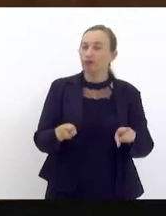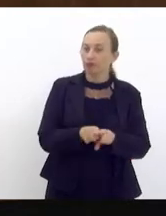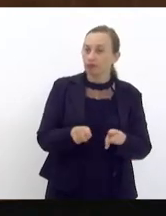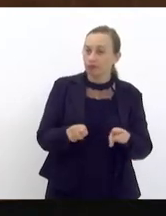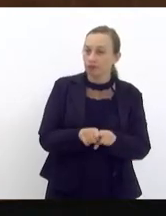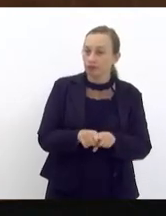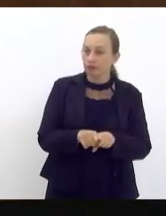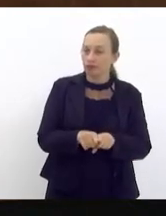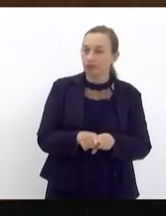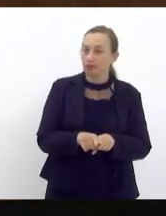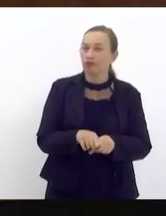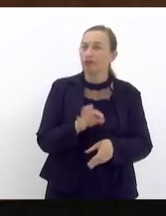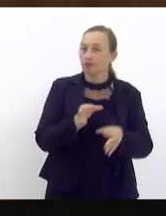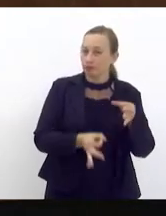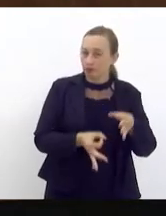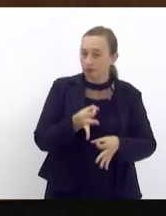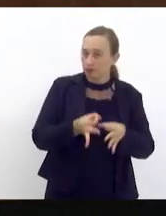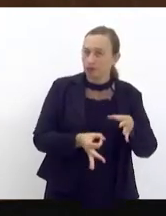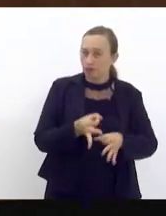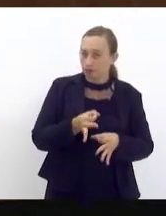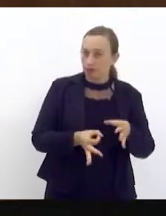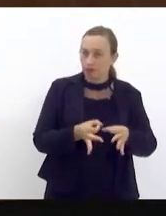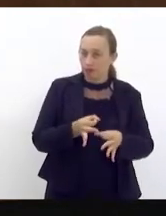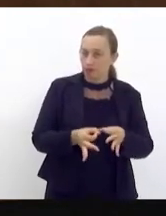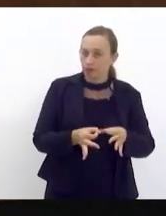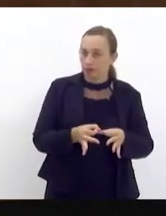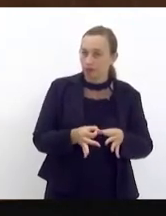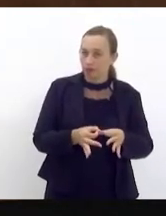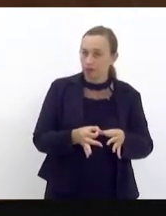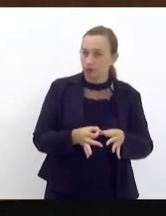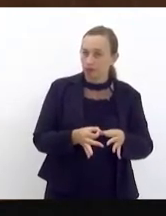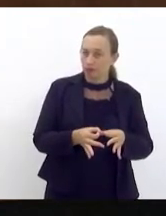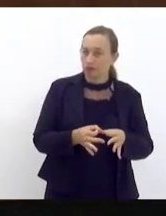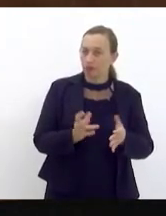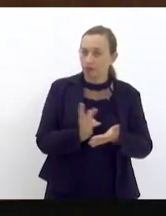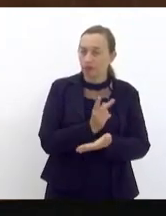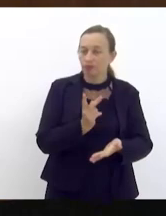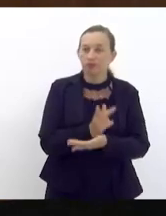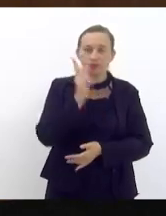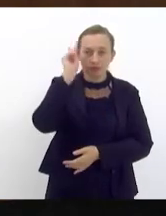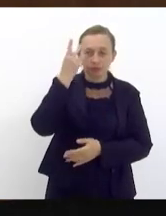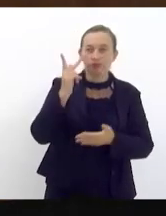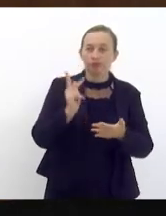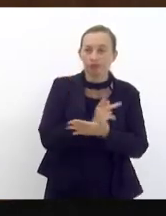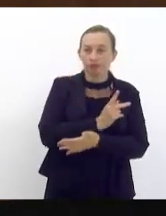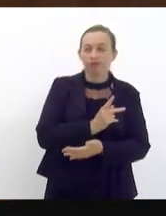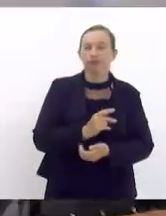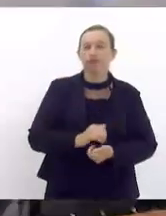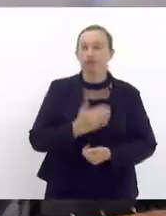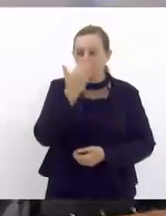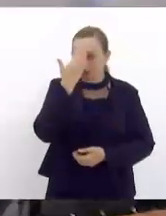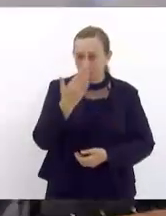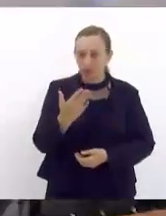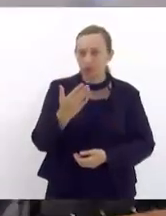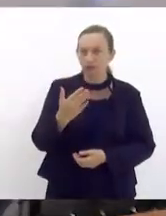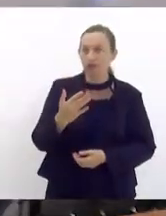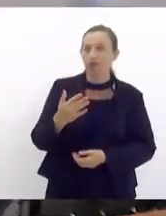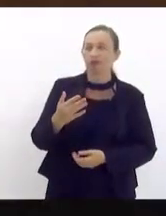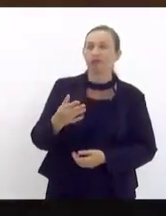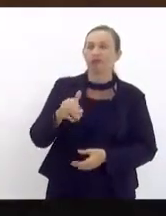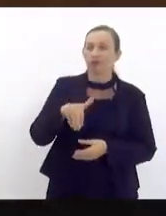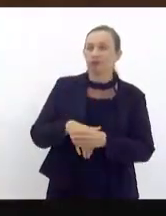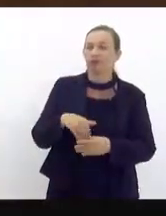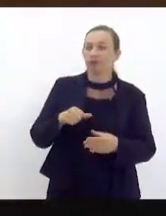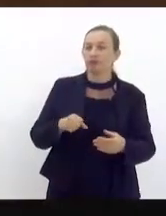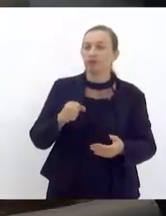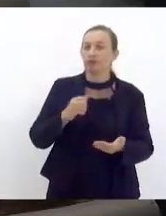garantindo a justiça fruto de uma distorção histórica que aconteceu fruto das mobilizações muito obrigado nosso voto vai